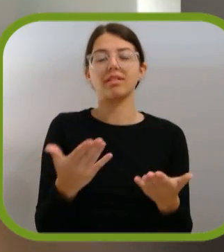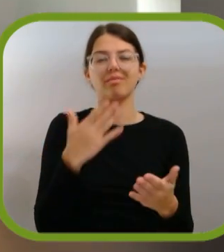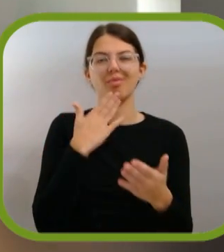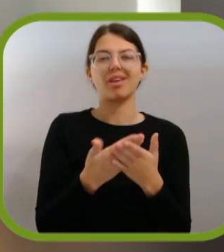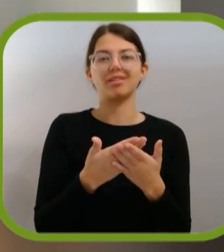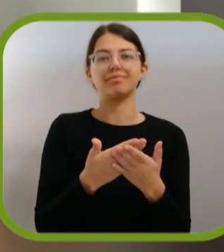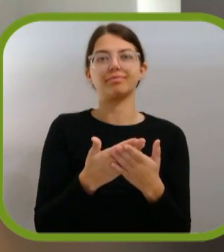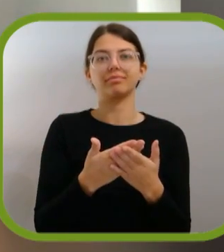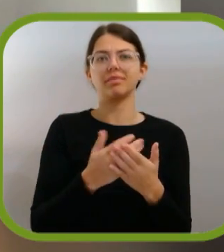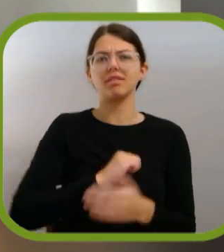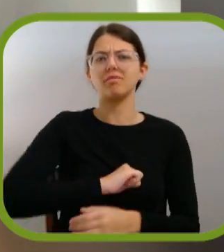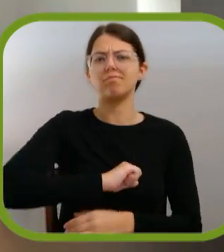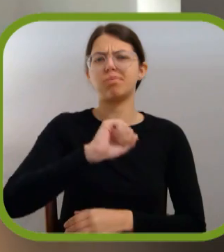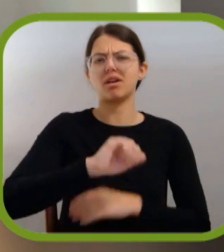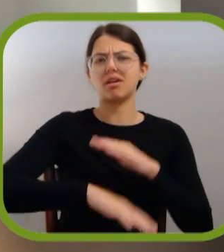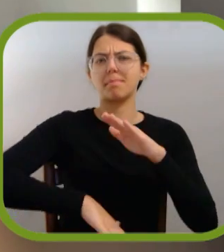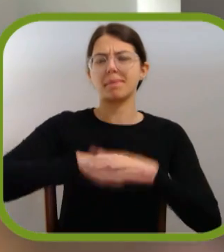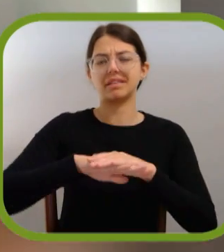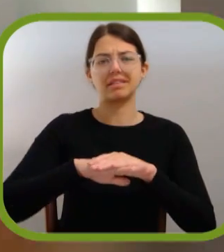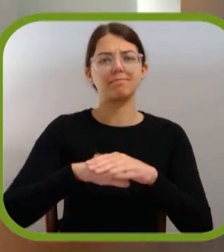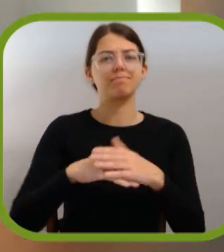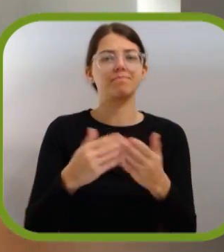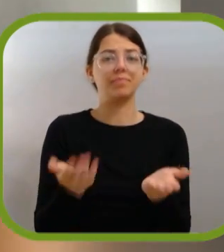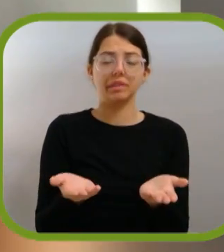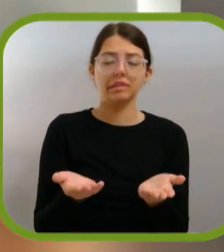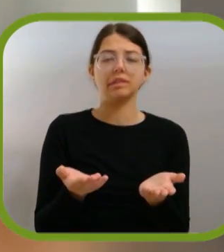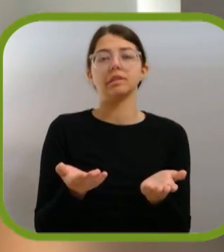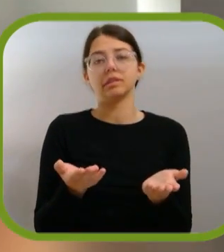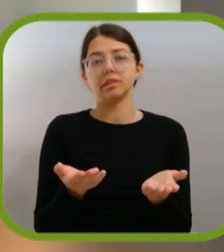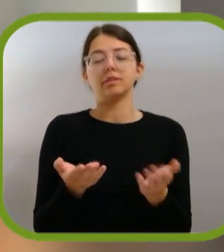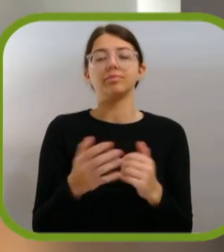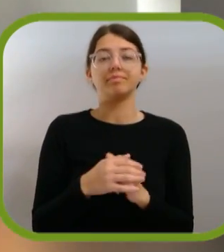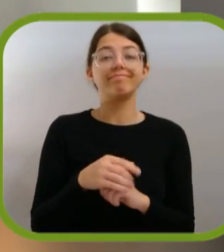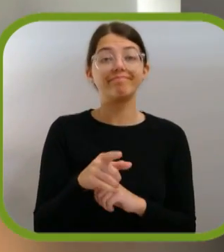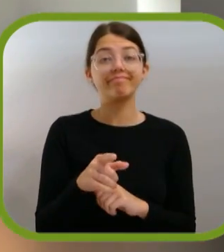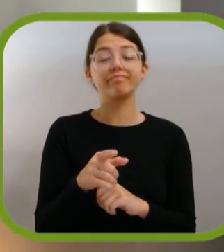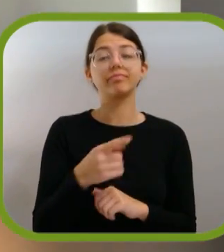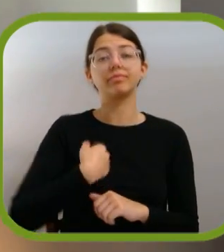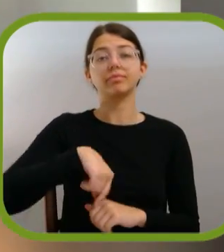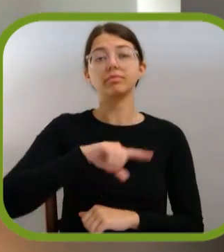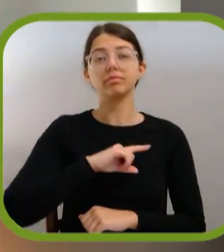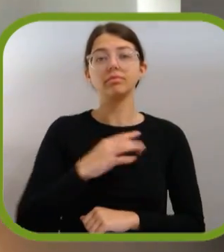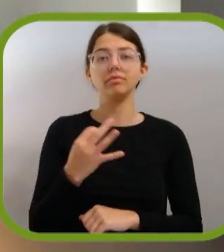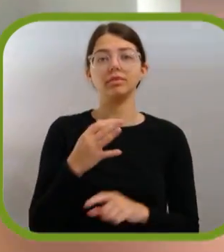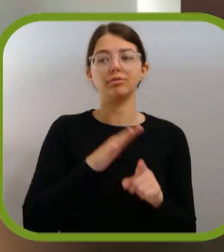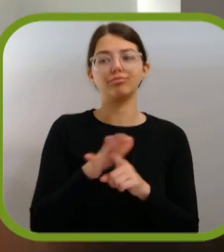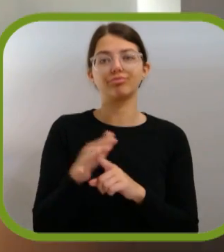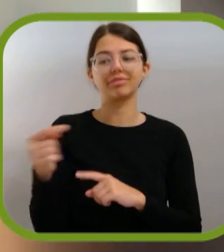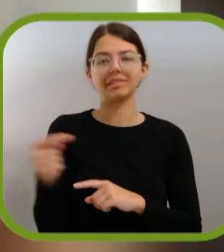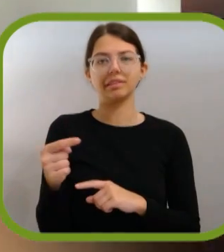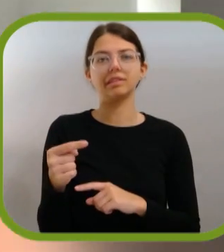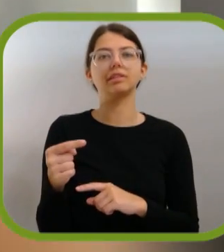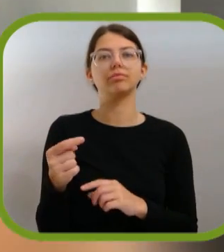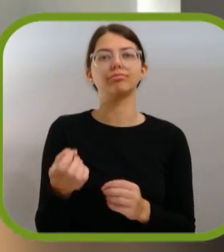também ser maximizada ao seu máximo, passa a expressão, e começámos a ter um conjunto de impactos